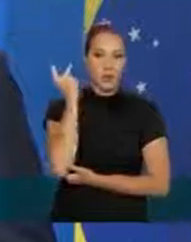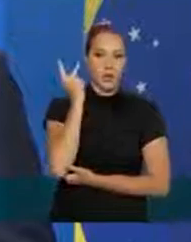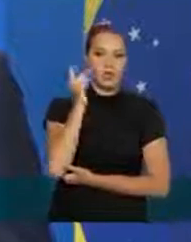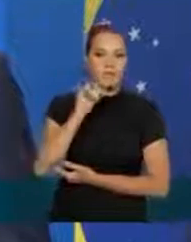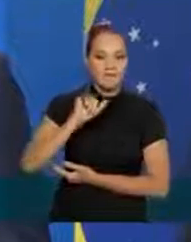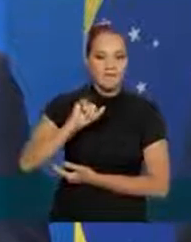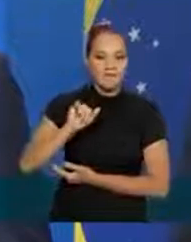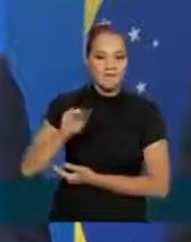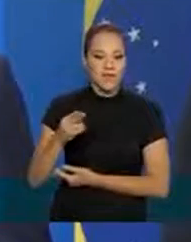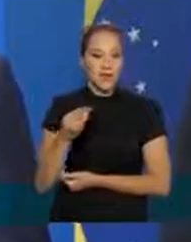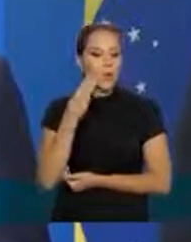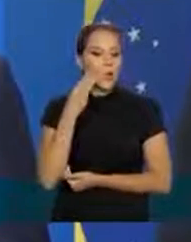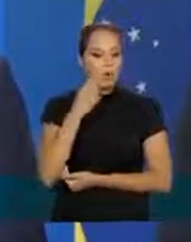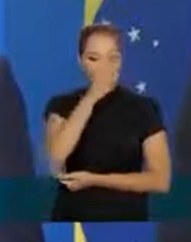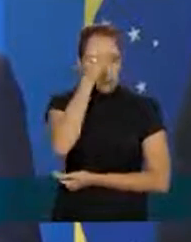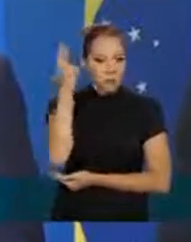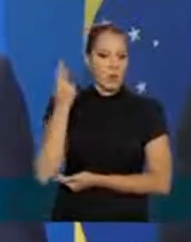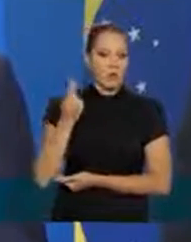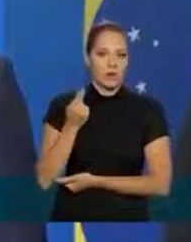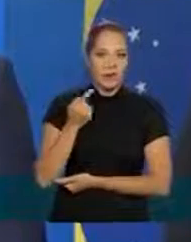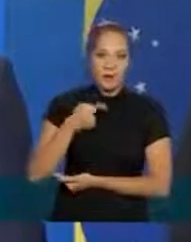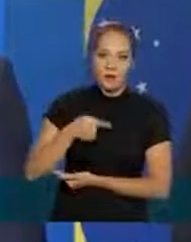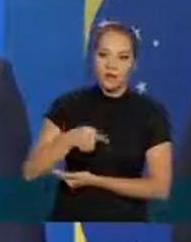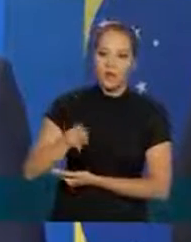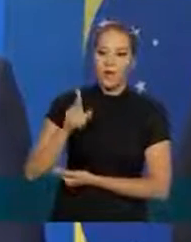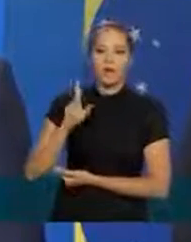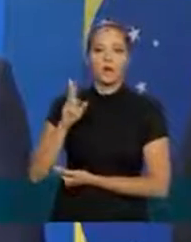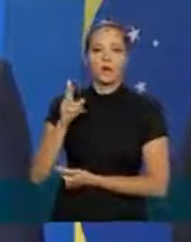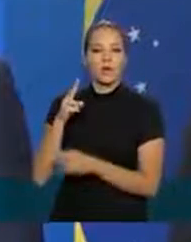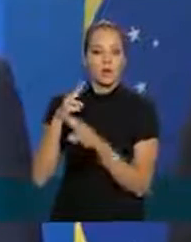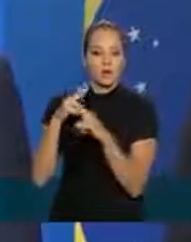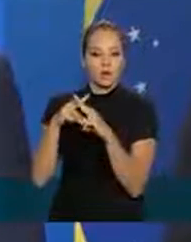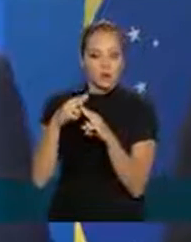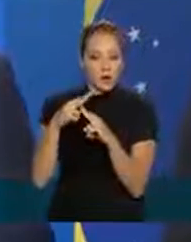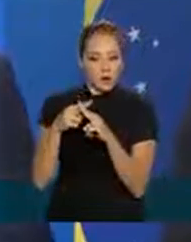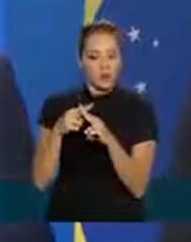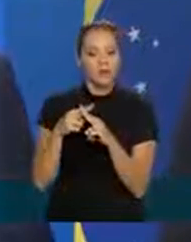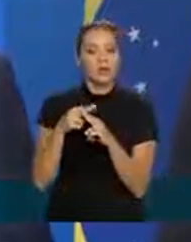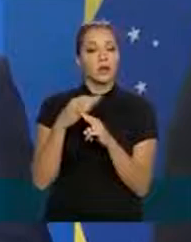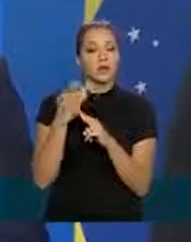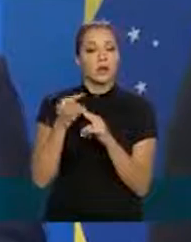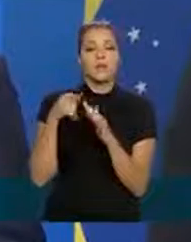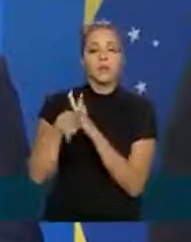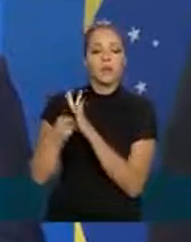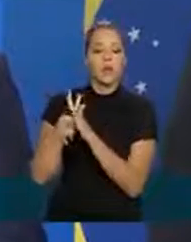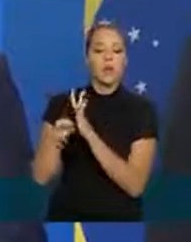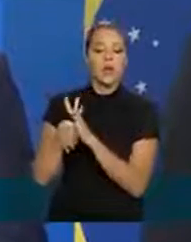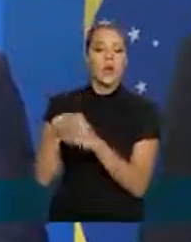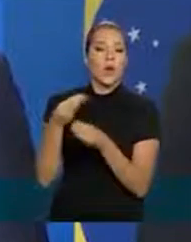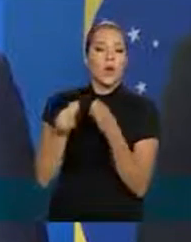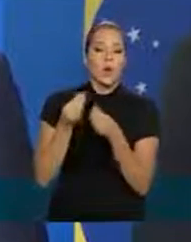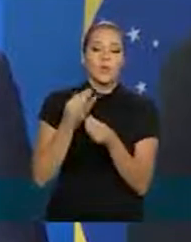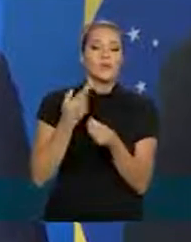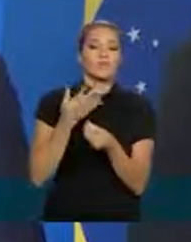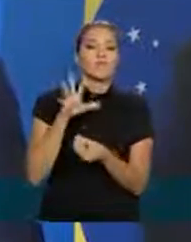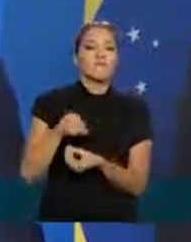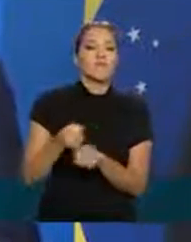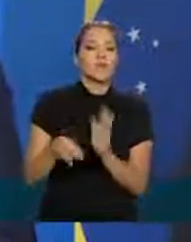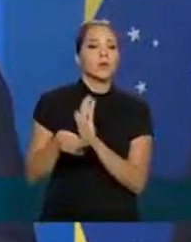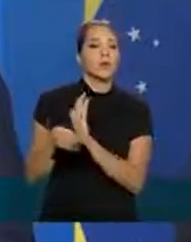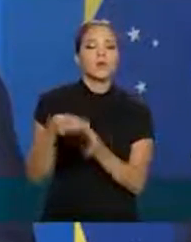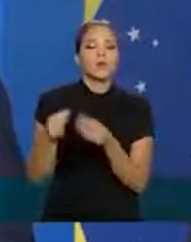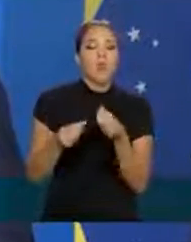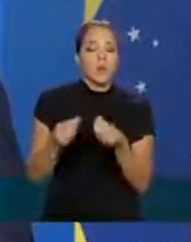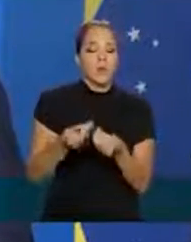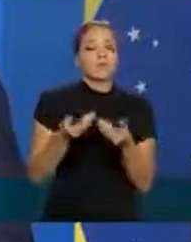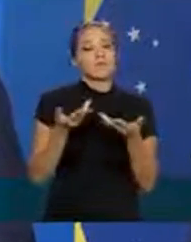são milhões de pessoas que foram até as agências da Caixa para perguntar sobre esse benefício por isso